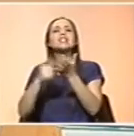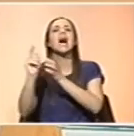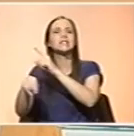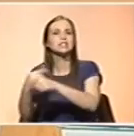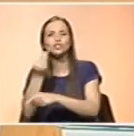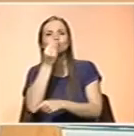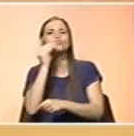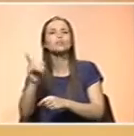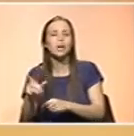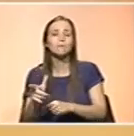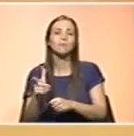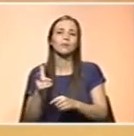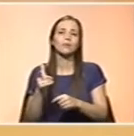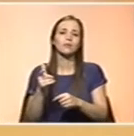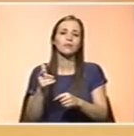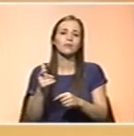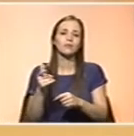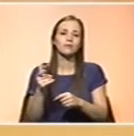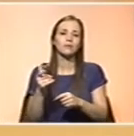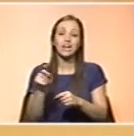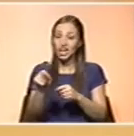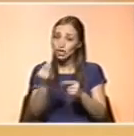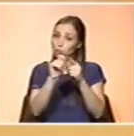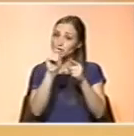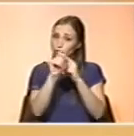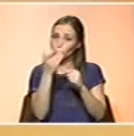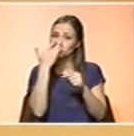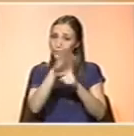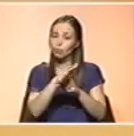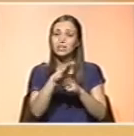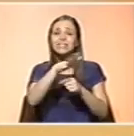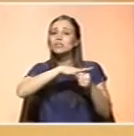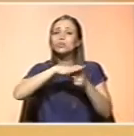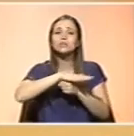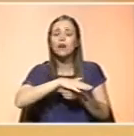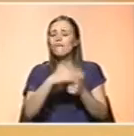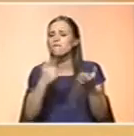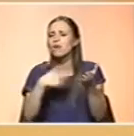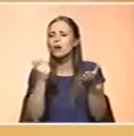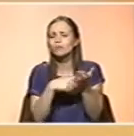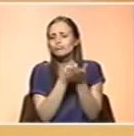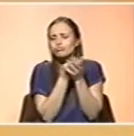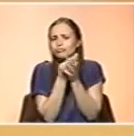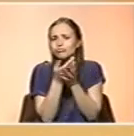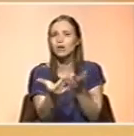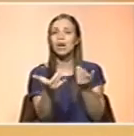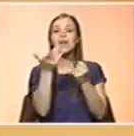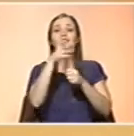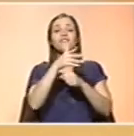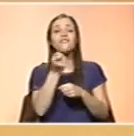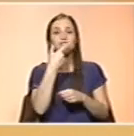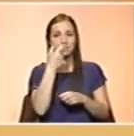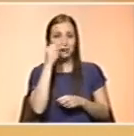alimentos que sejam que forneçam. Então, neste caso concreto, a situação é multicarencial. E a vitamina A,